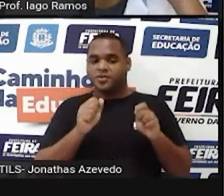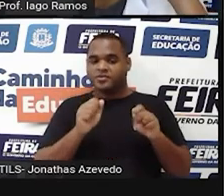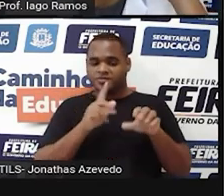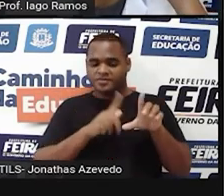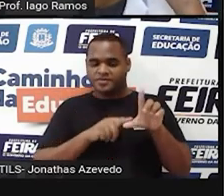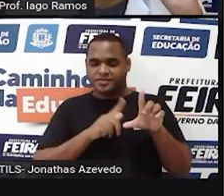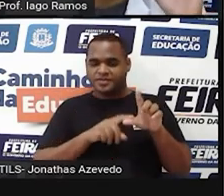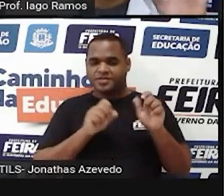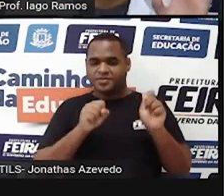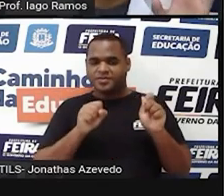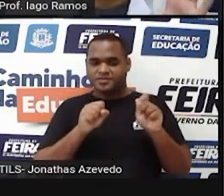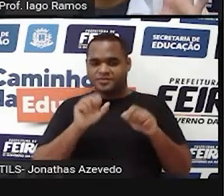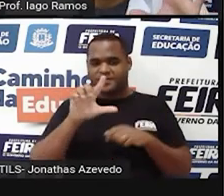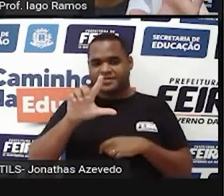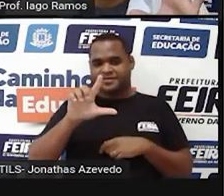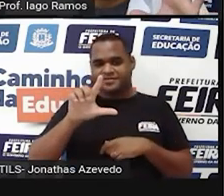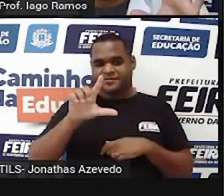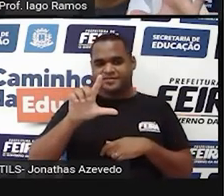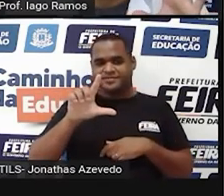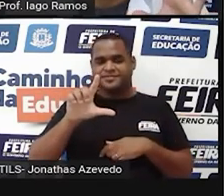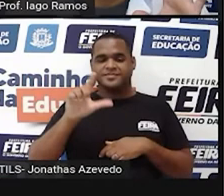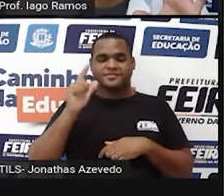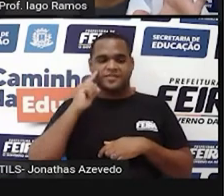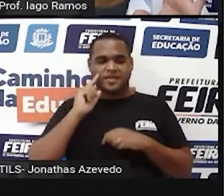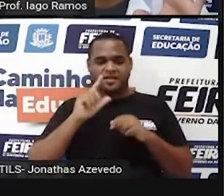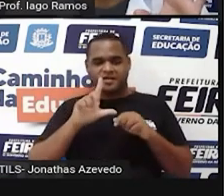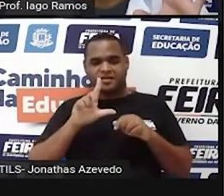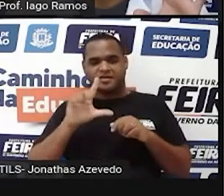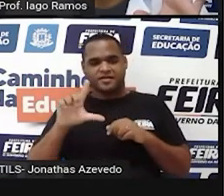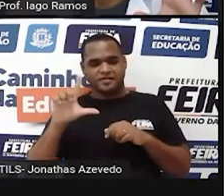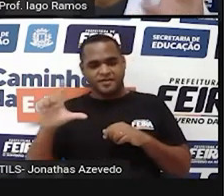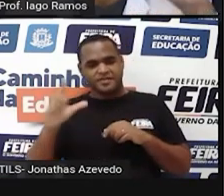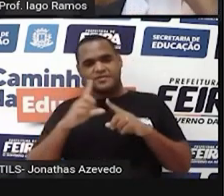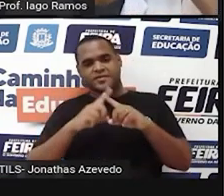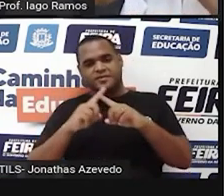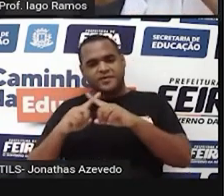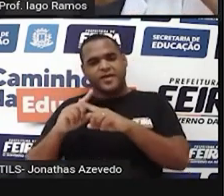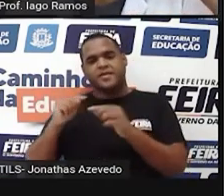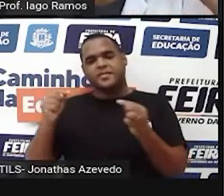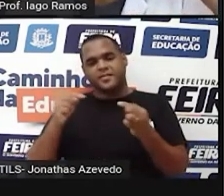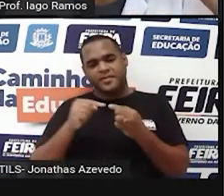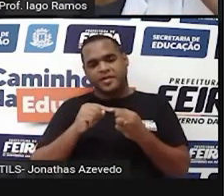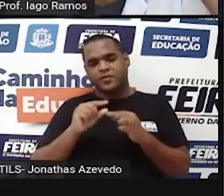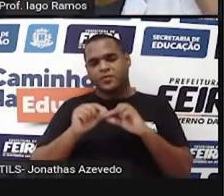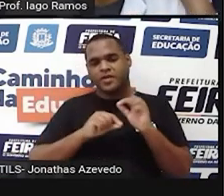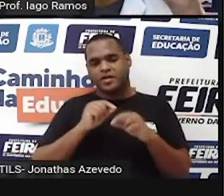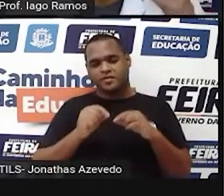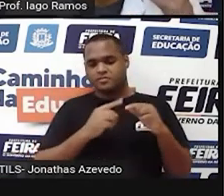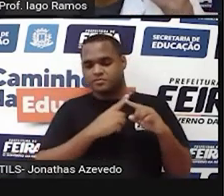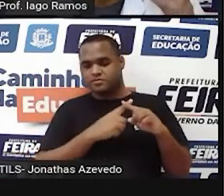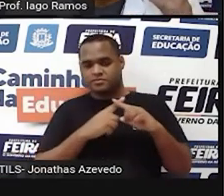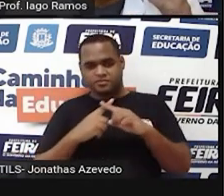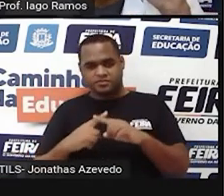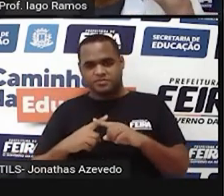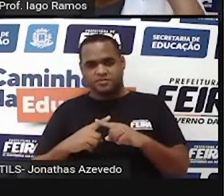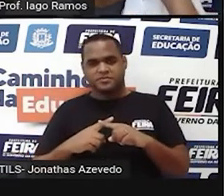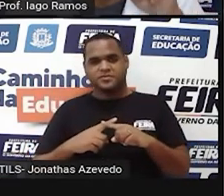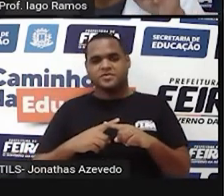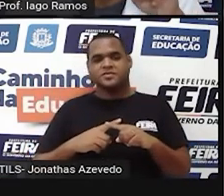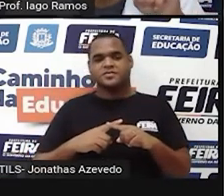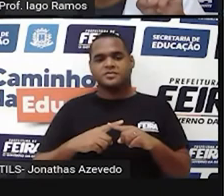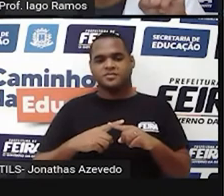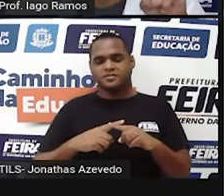mesma letra. Eu chamei de L. Então, L vezes L, vezes L. Quando você multiplica três coisas iguais,